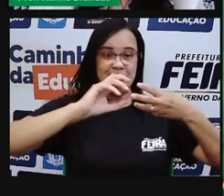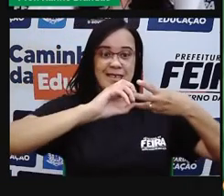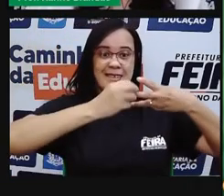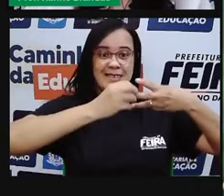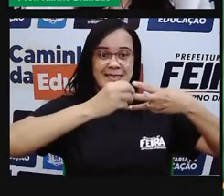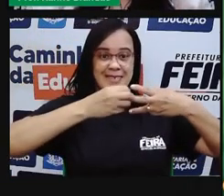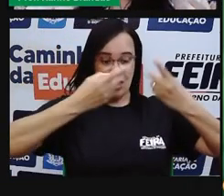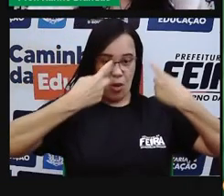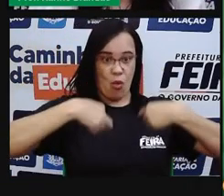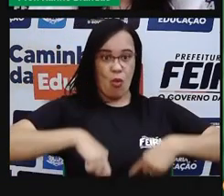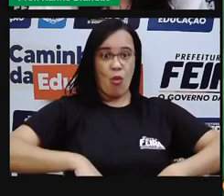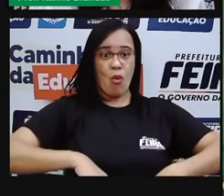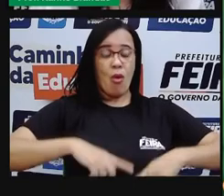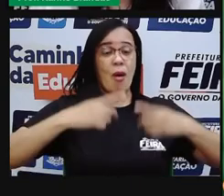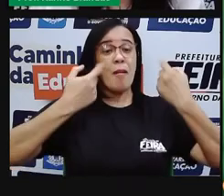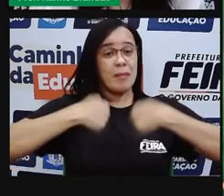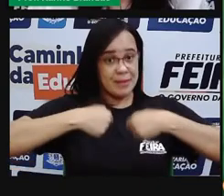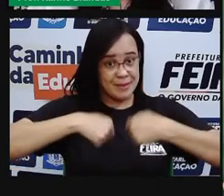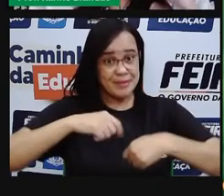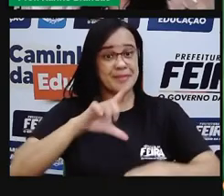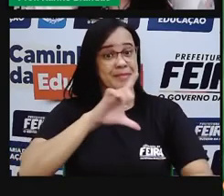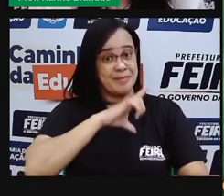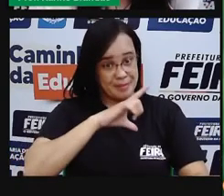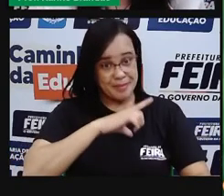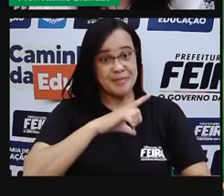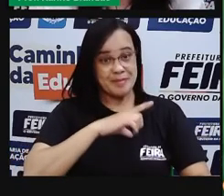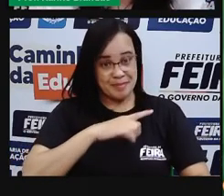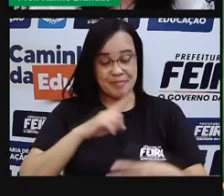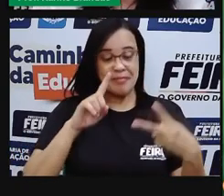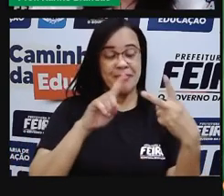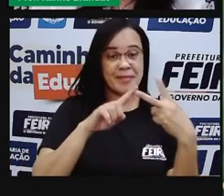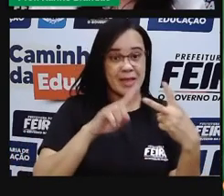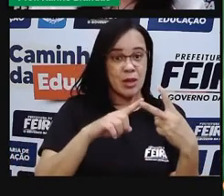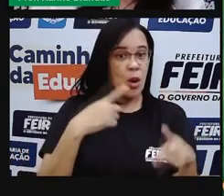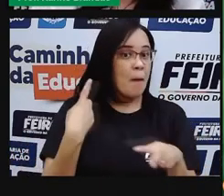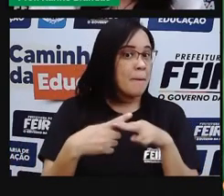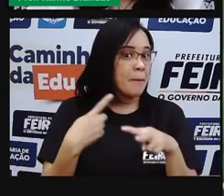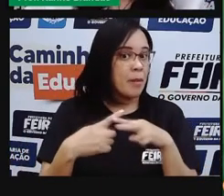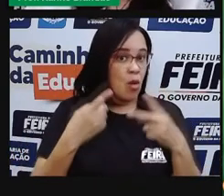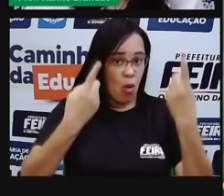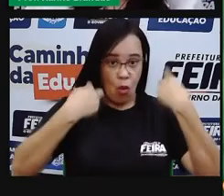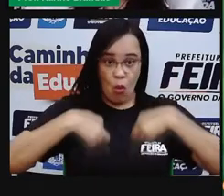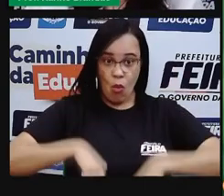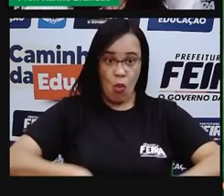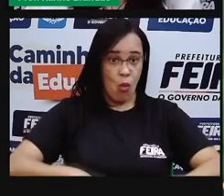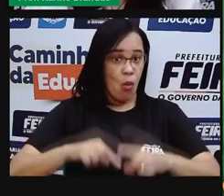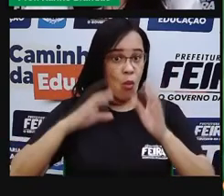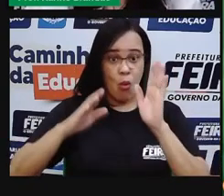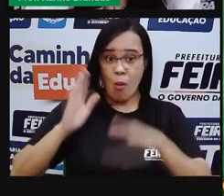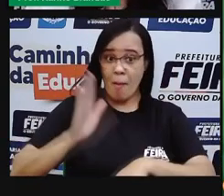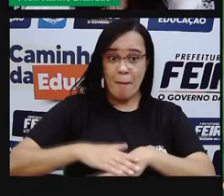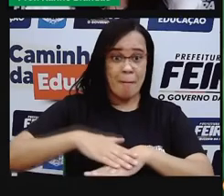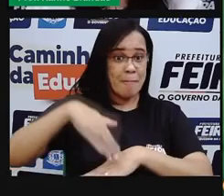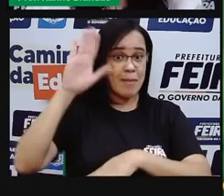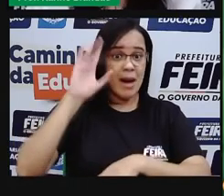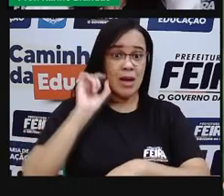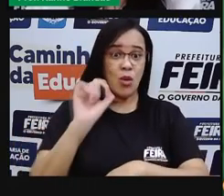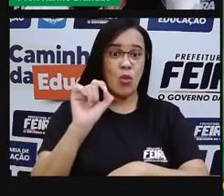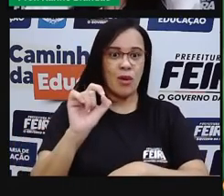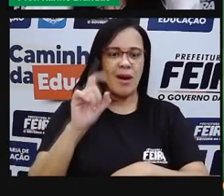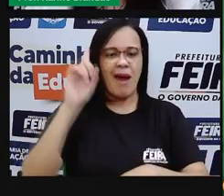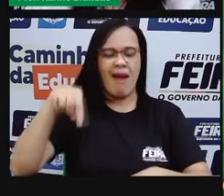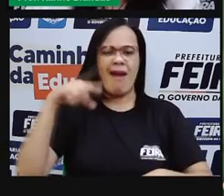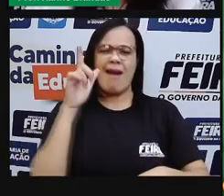porque a maior parte do nosso corpo é formado de água. Olha bem, um cachorro, por exemplo, em